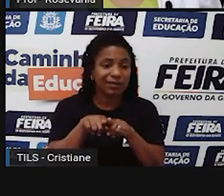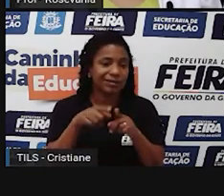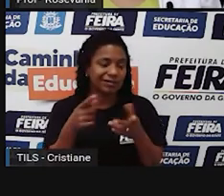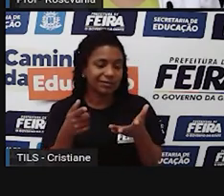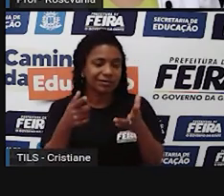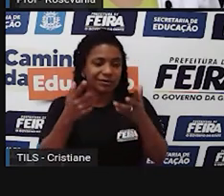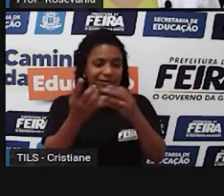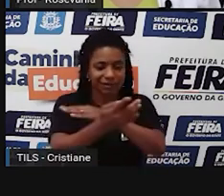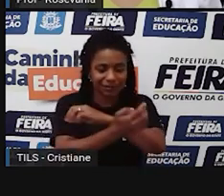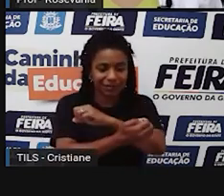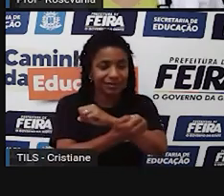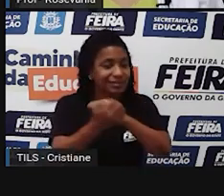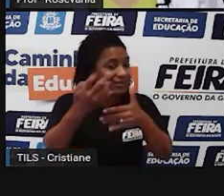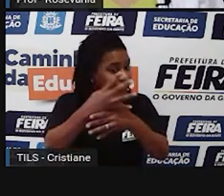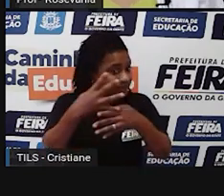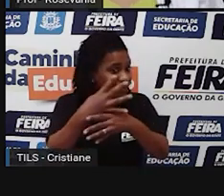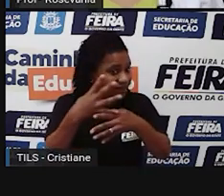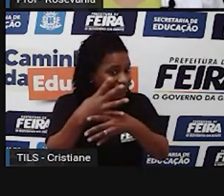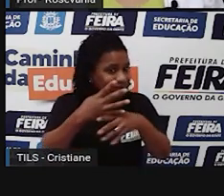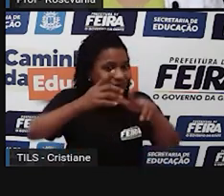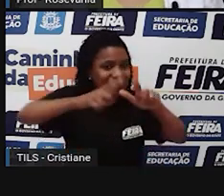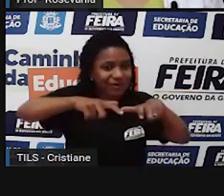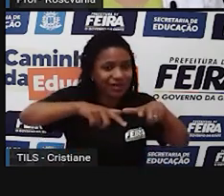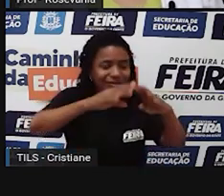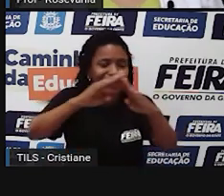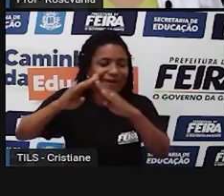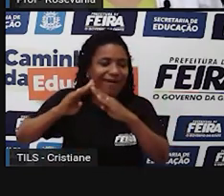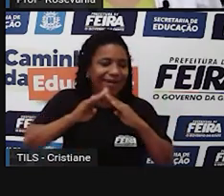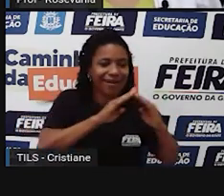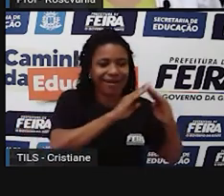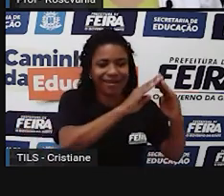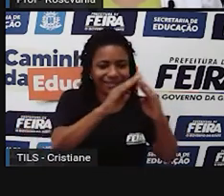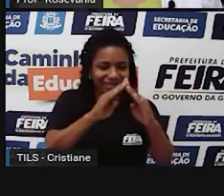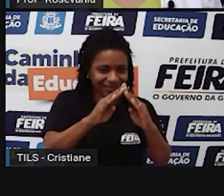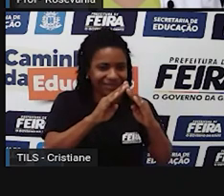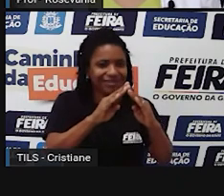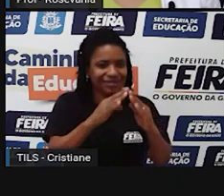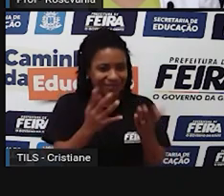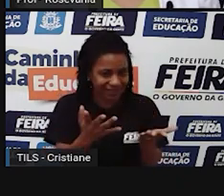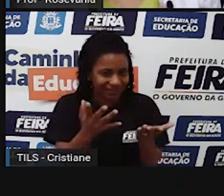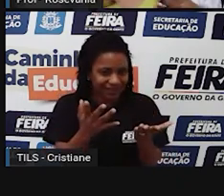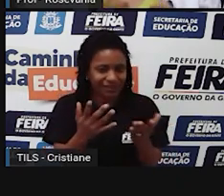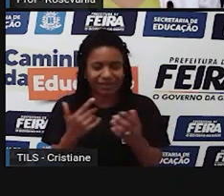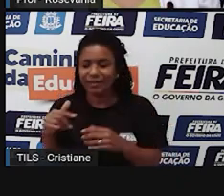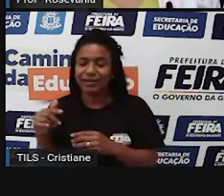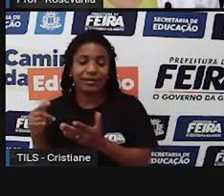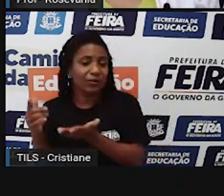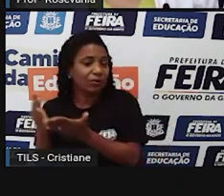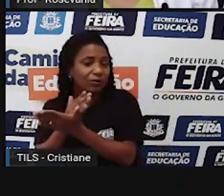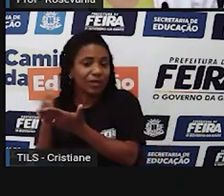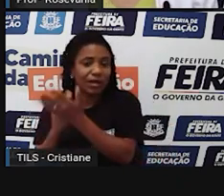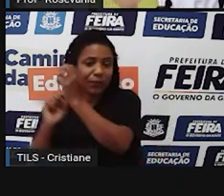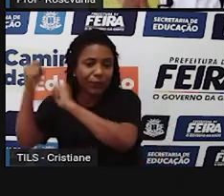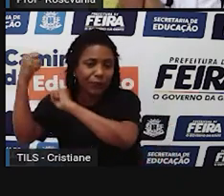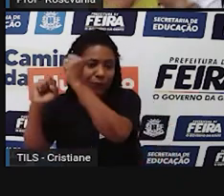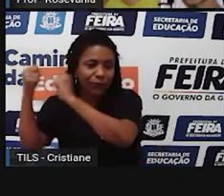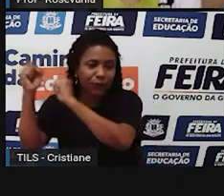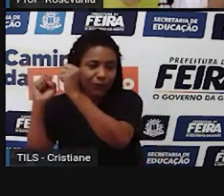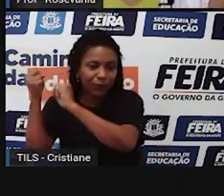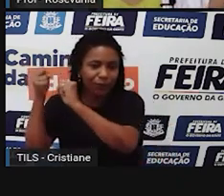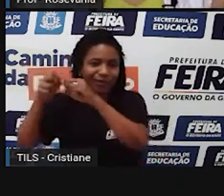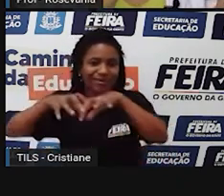que é só residencial e outro espaço que é só industrial. Feira de Santana mesmo, a gente tem essa divisão clara.